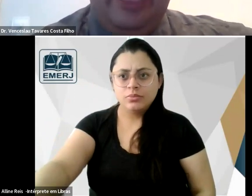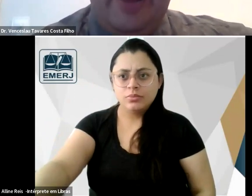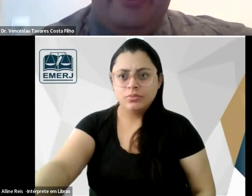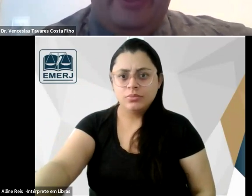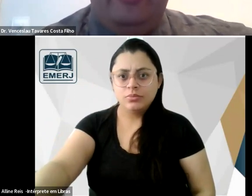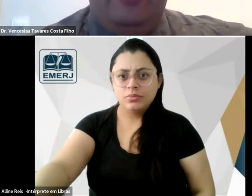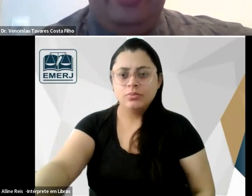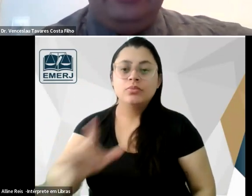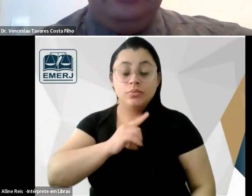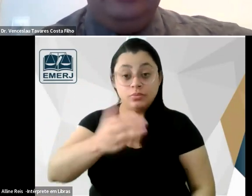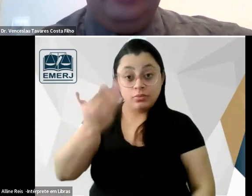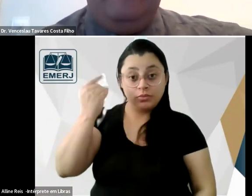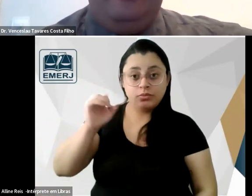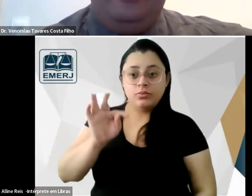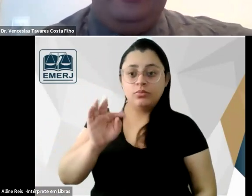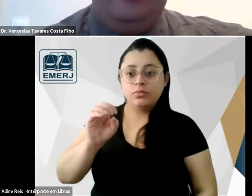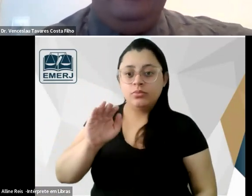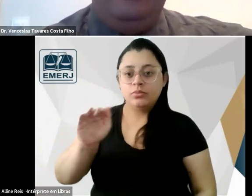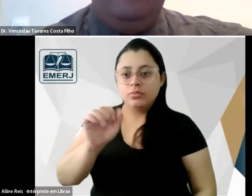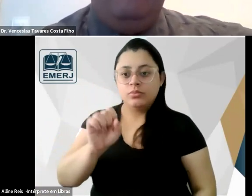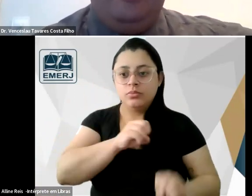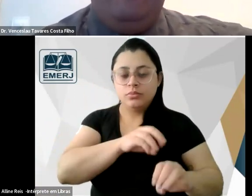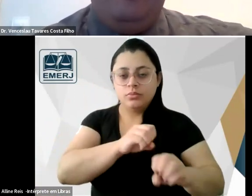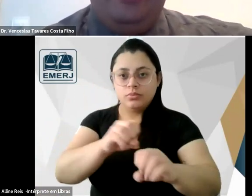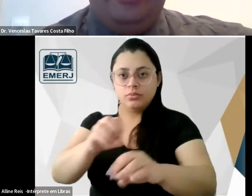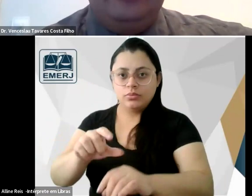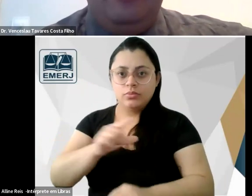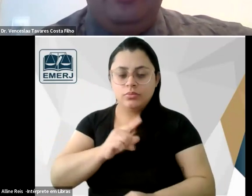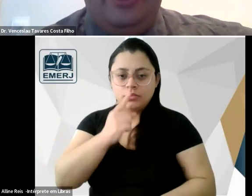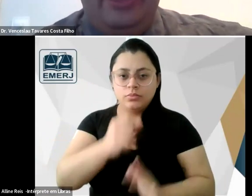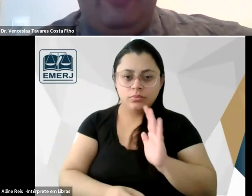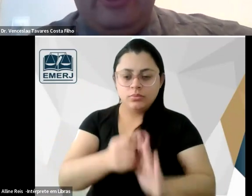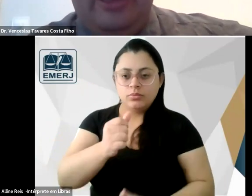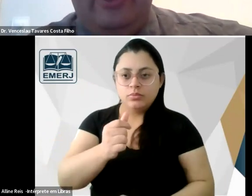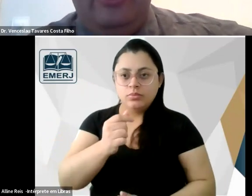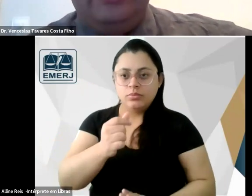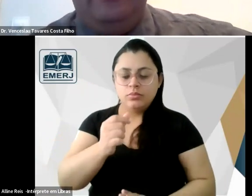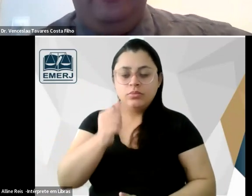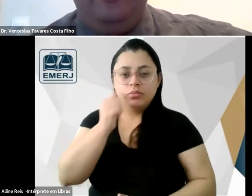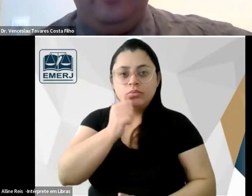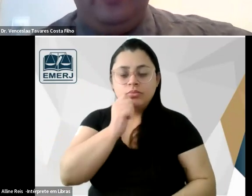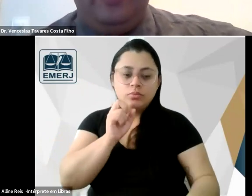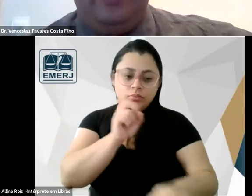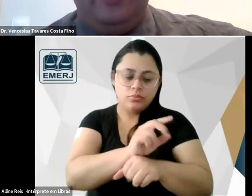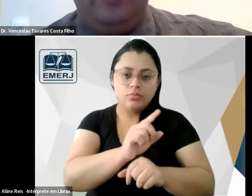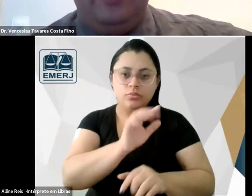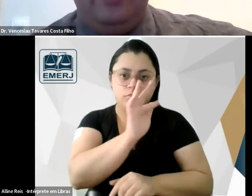na época em que Tobias ensinava vai haver o primeiro ingresso de mulheres na faculdade de direito do Recife